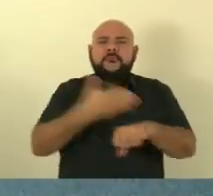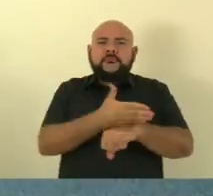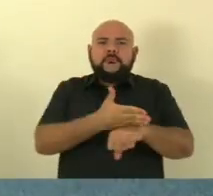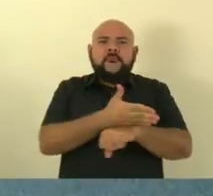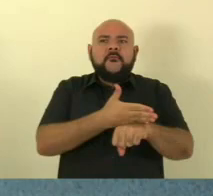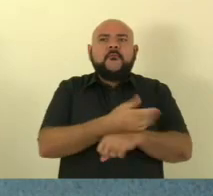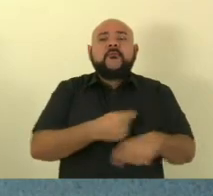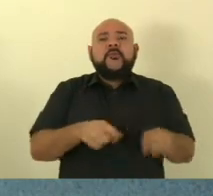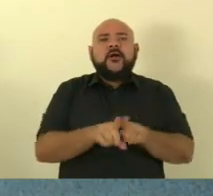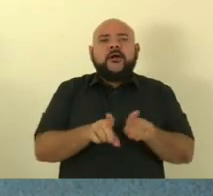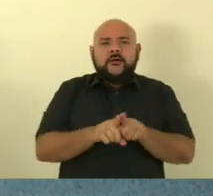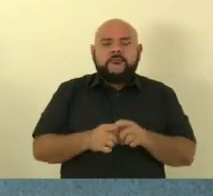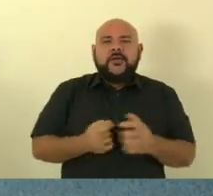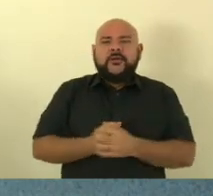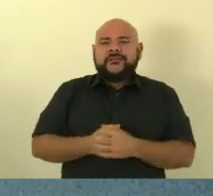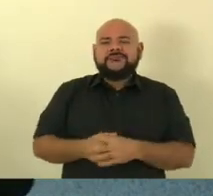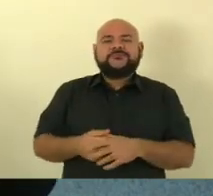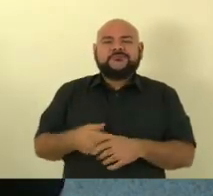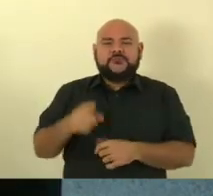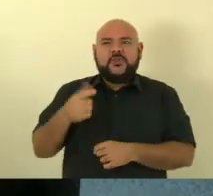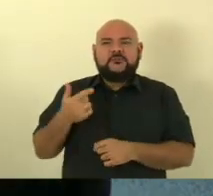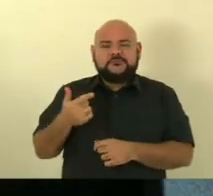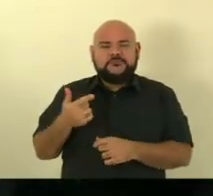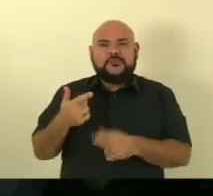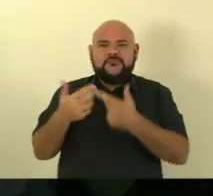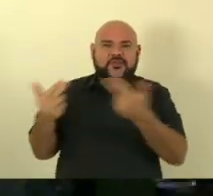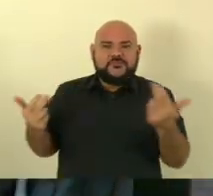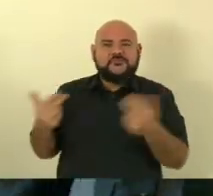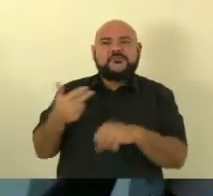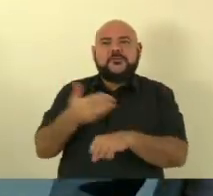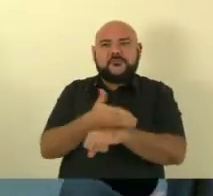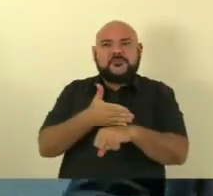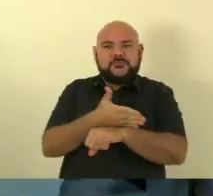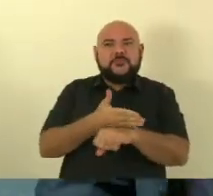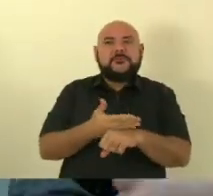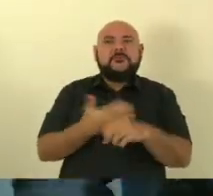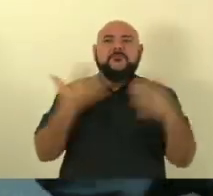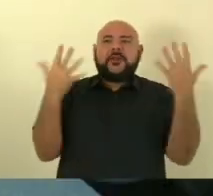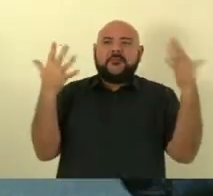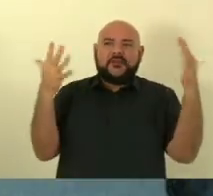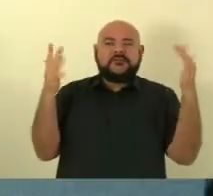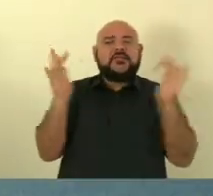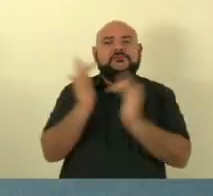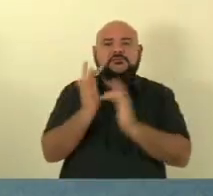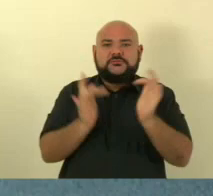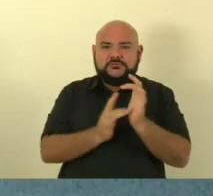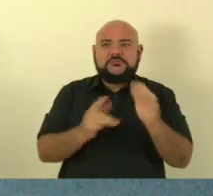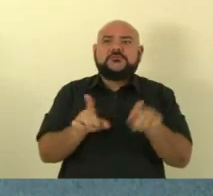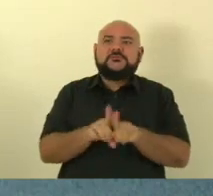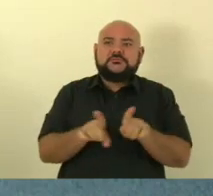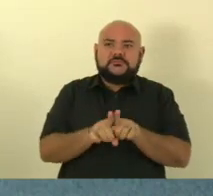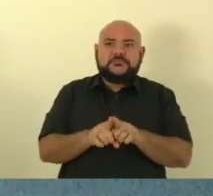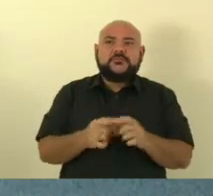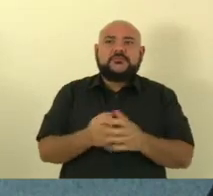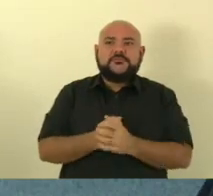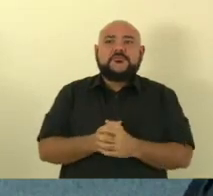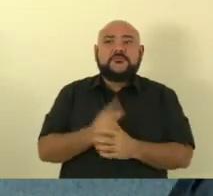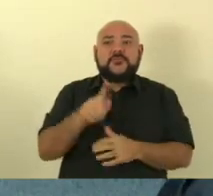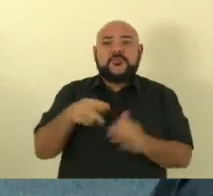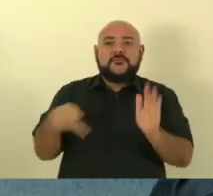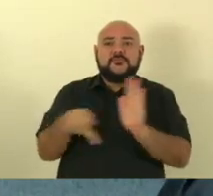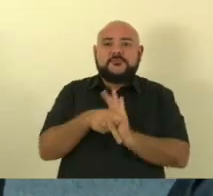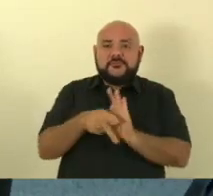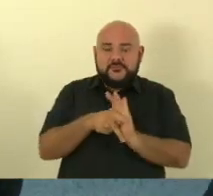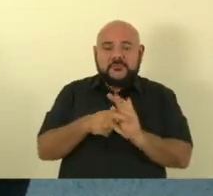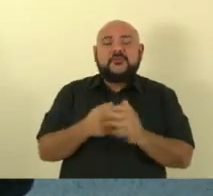Pastor Marcelo, que está à frente. Parabenizar o Verão com Jesus, que é também instituído com o Pastor Marcelo, que